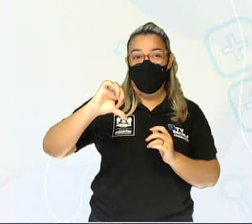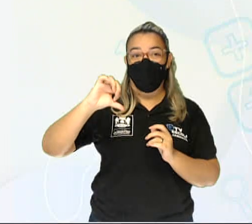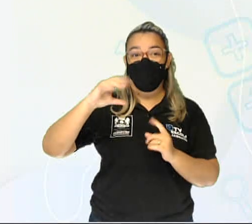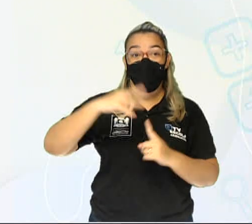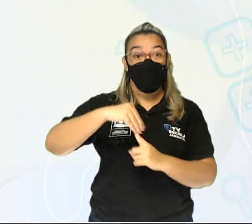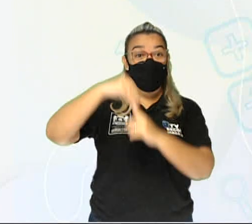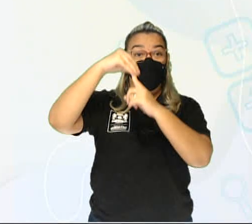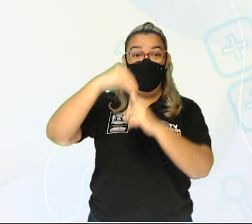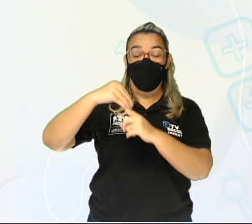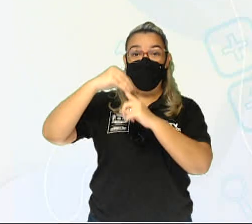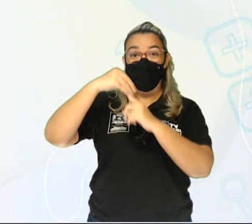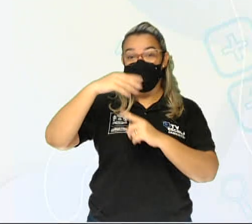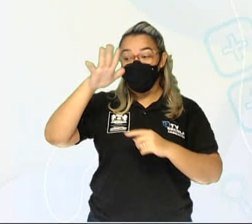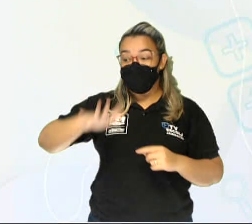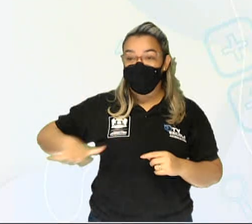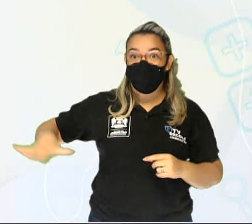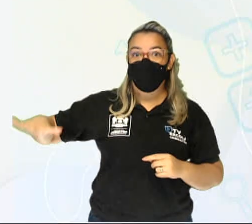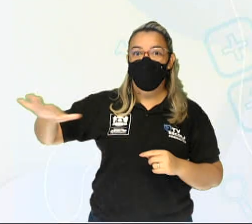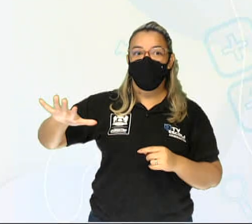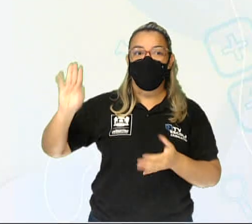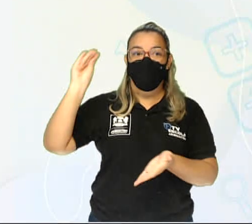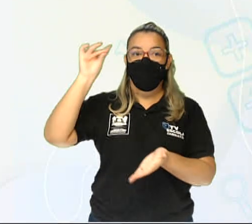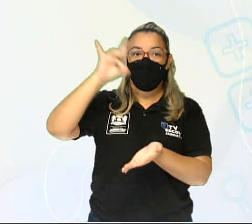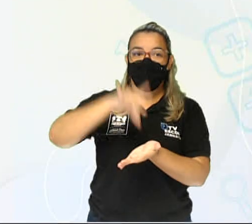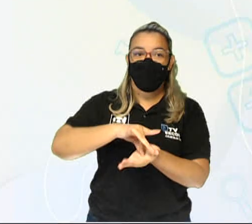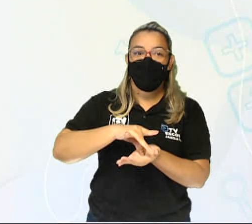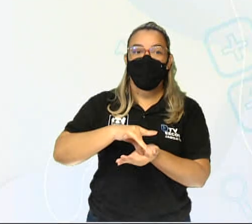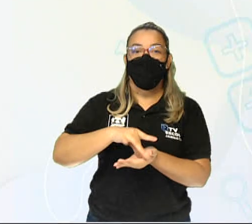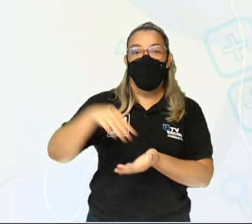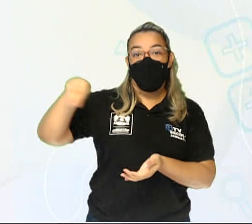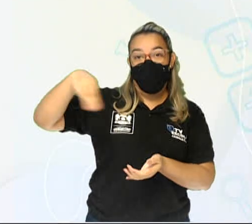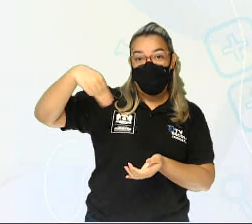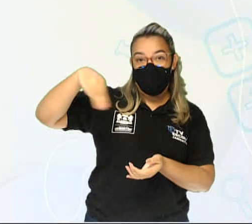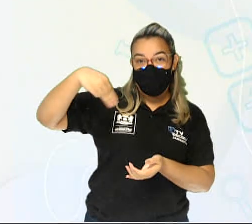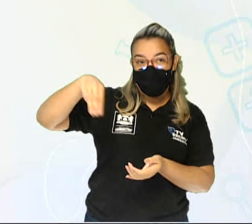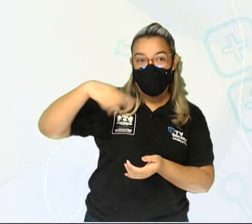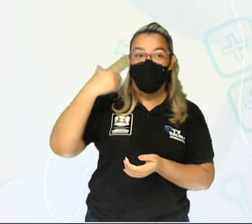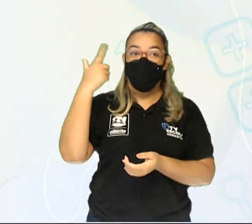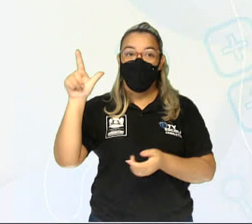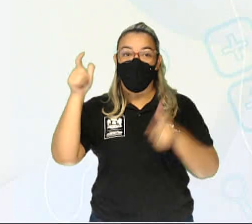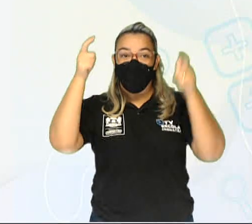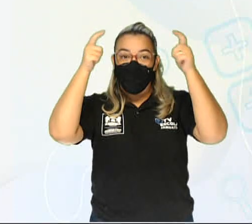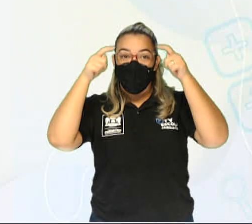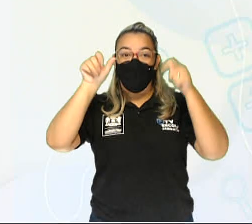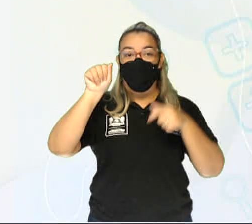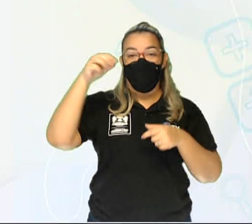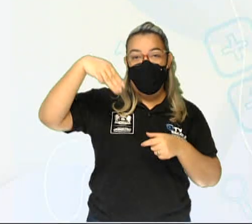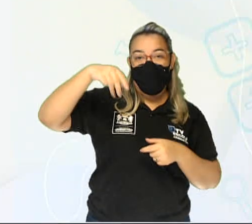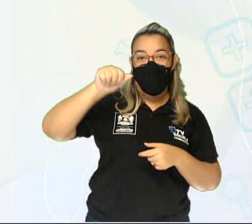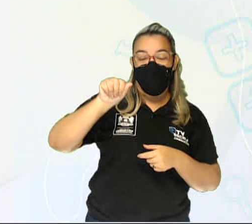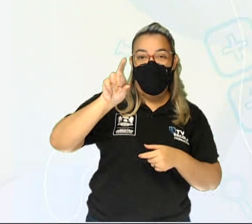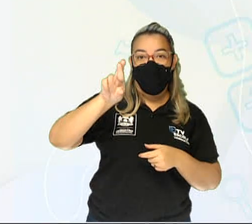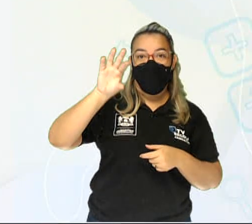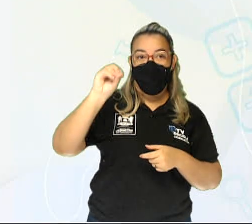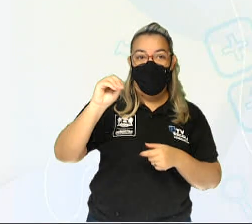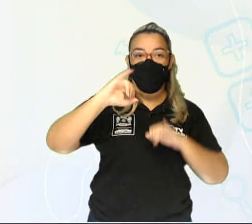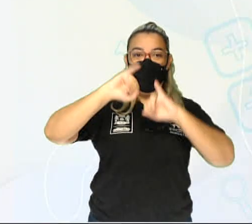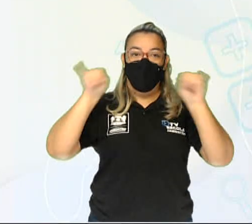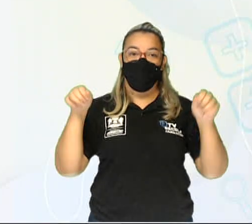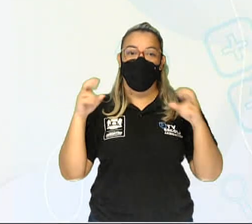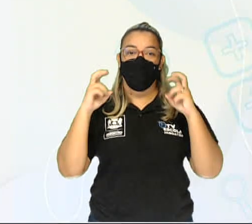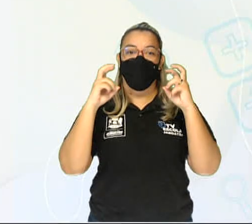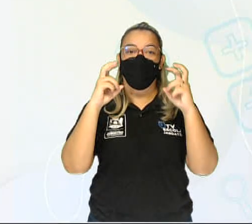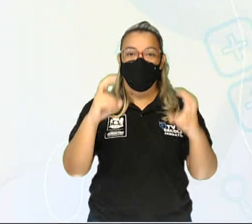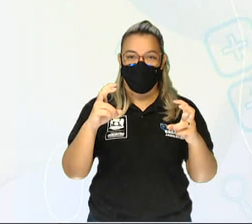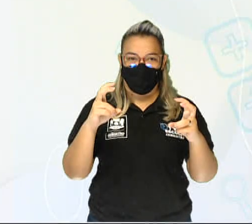realmente existentes no município eram Muribeca e Santo Amaro de Jaboatão, ambas situadas mais para o